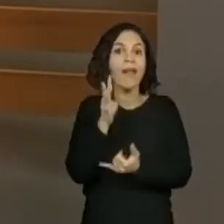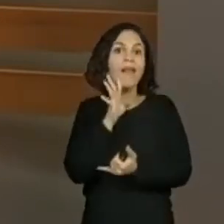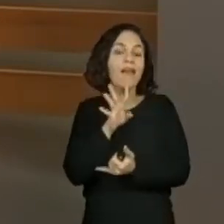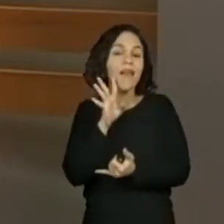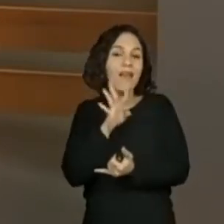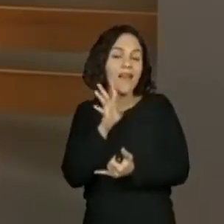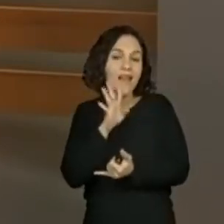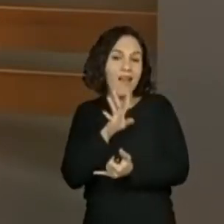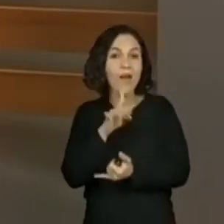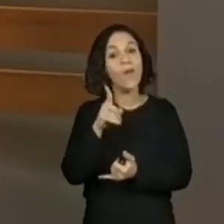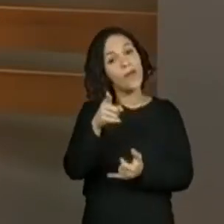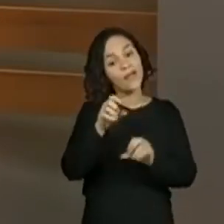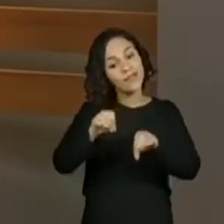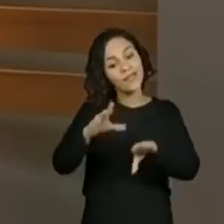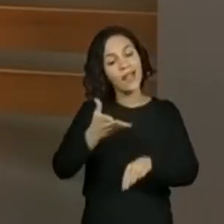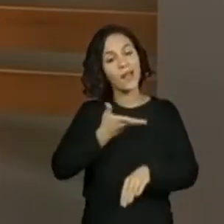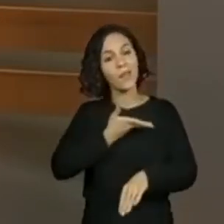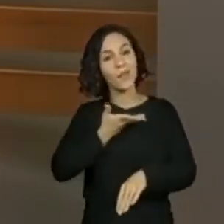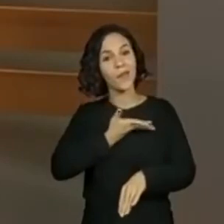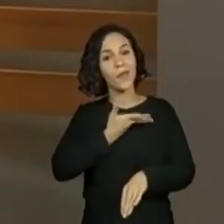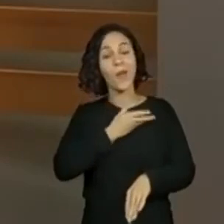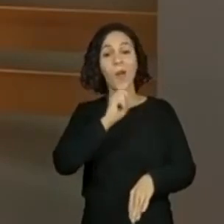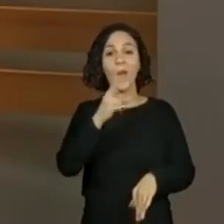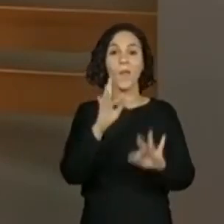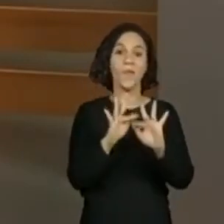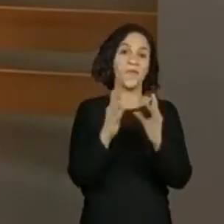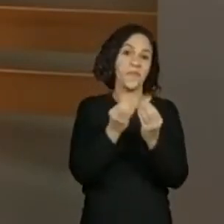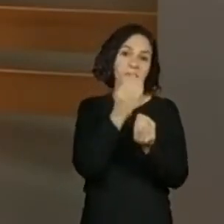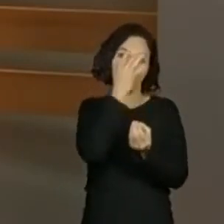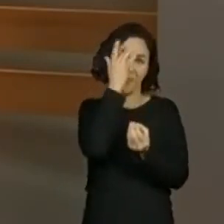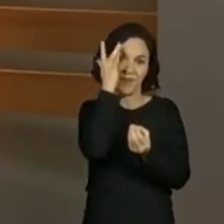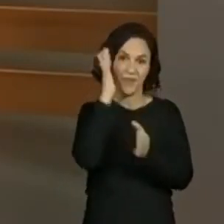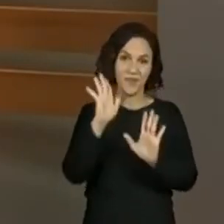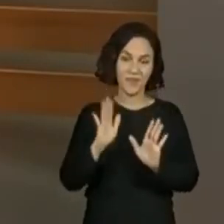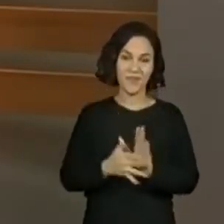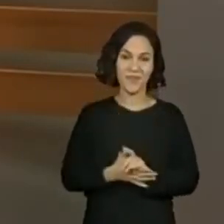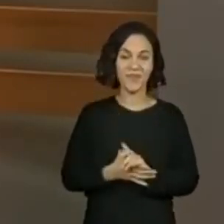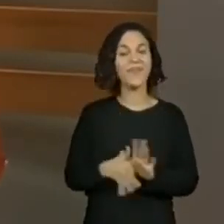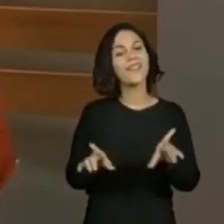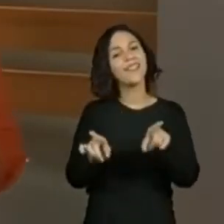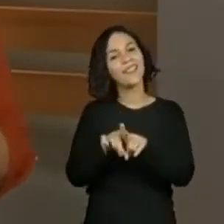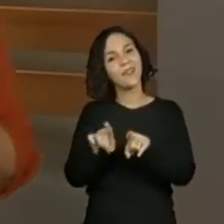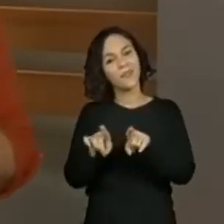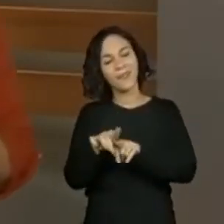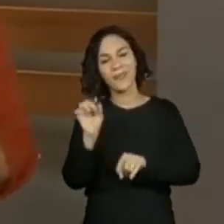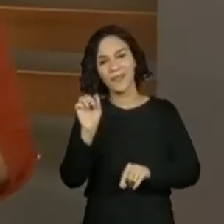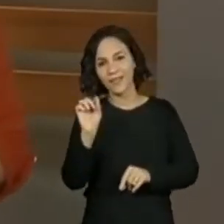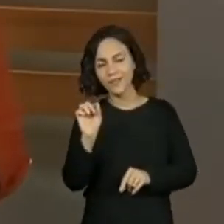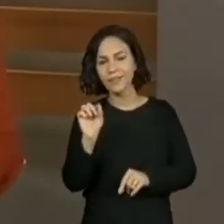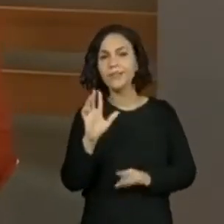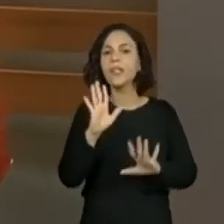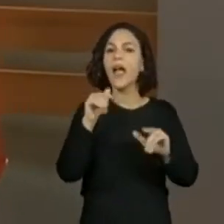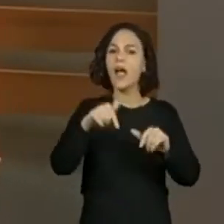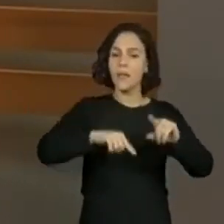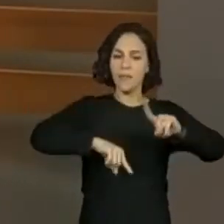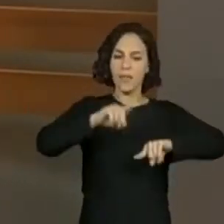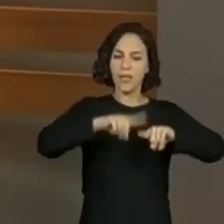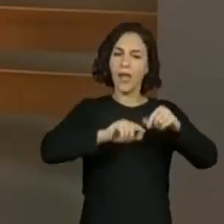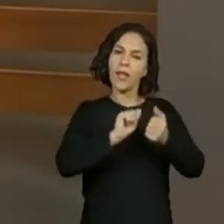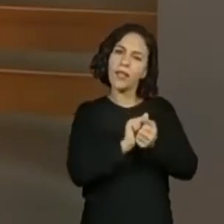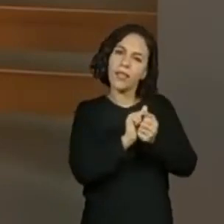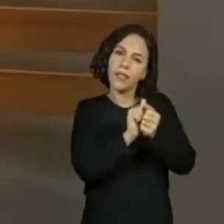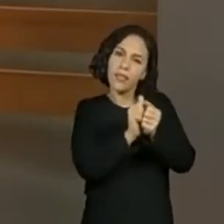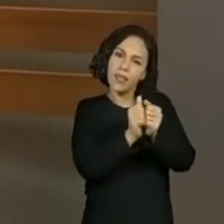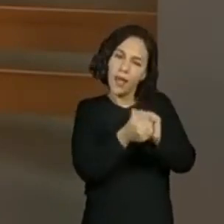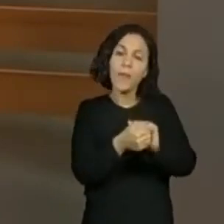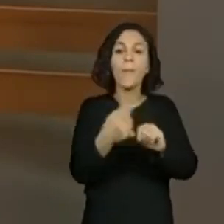goste muito para ensinar para um amigo ou para um familiar. Lembrando também que algumas adaptações do material que foi